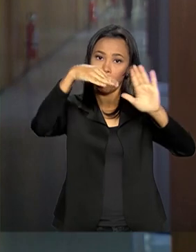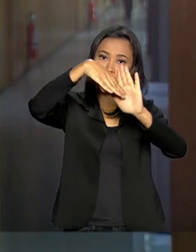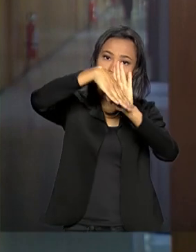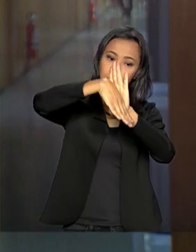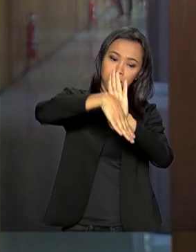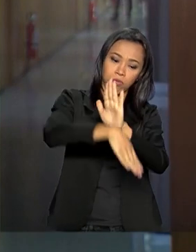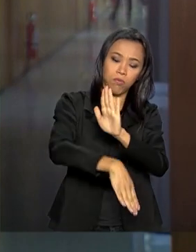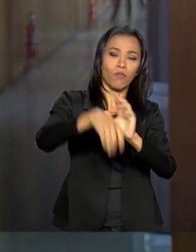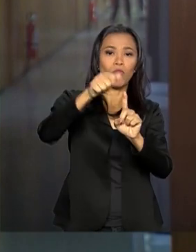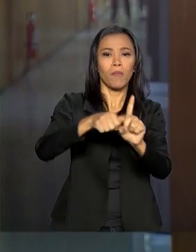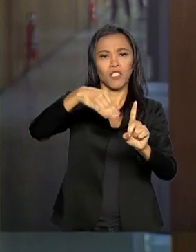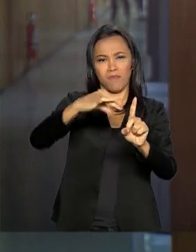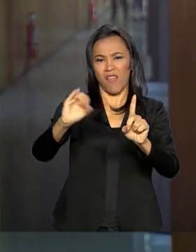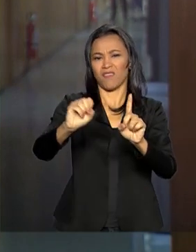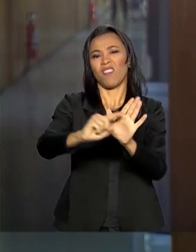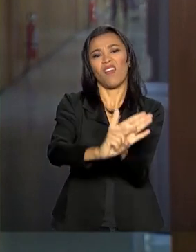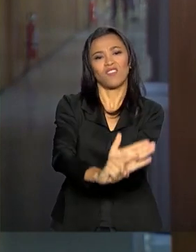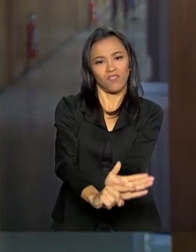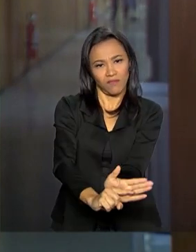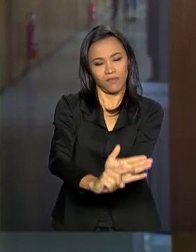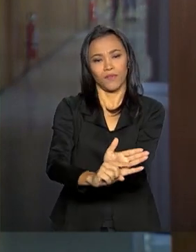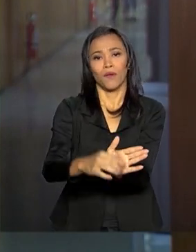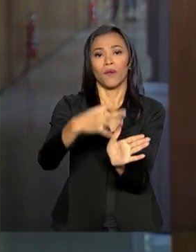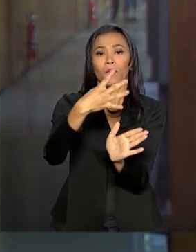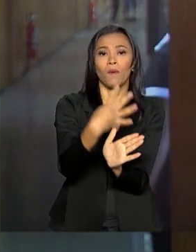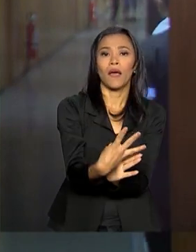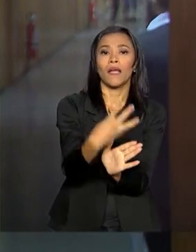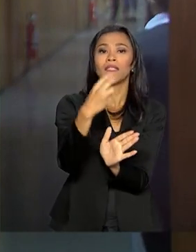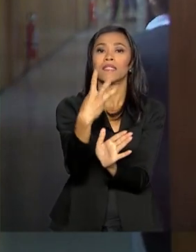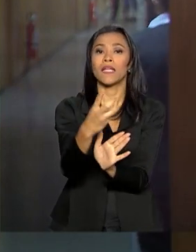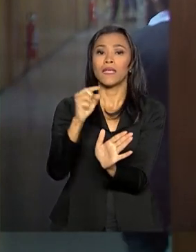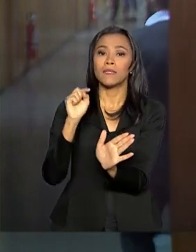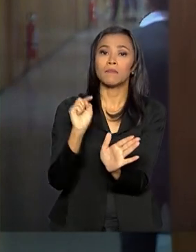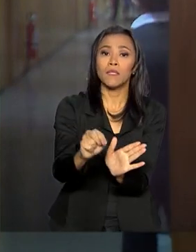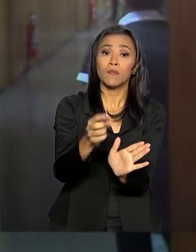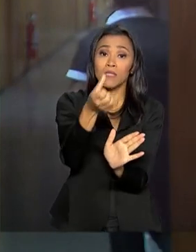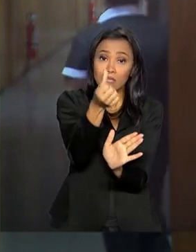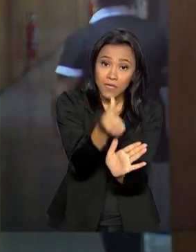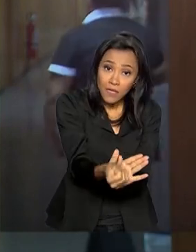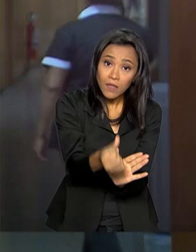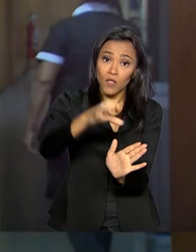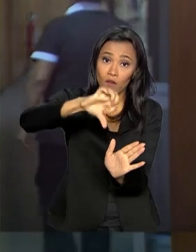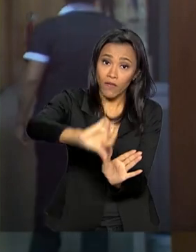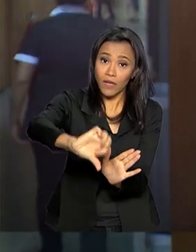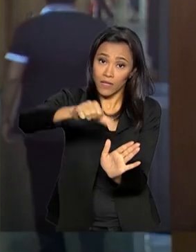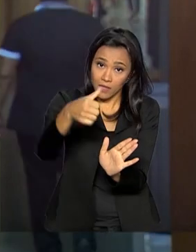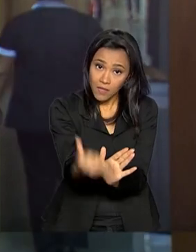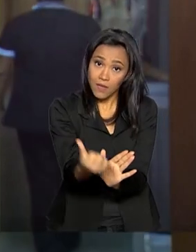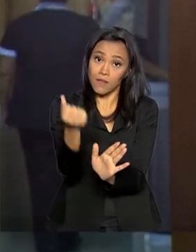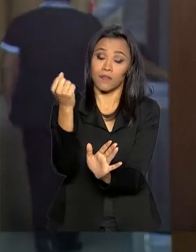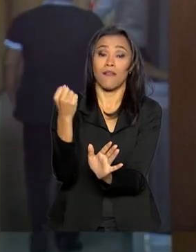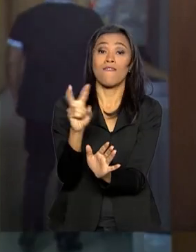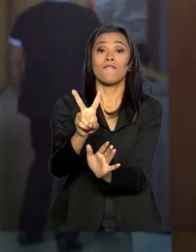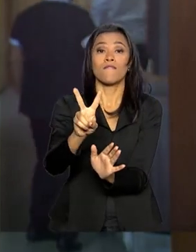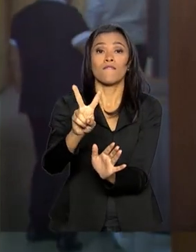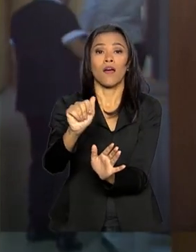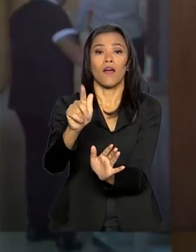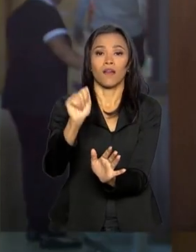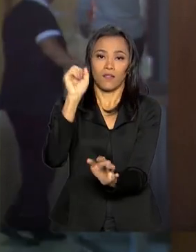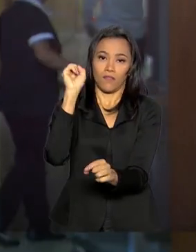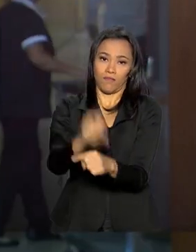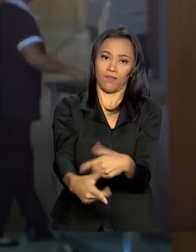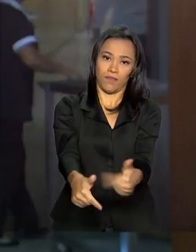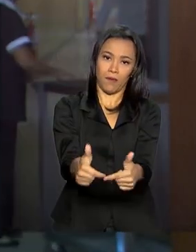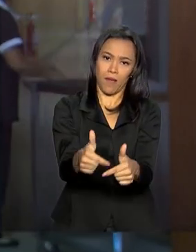março. O saldo ficou negativo em 43.196 vagas de emprego. Ainda assim, mesmo com esse